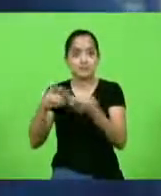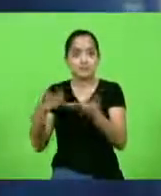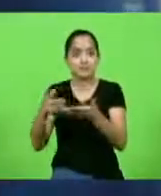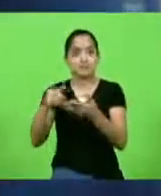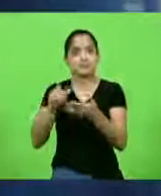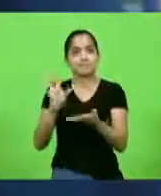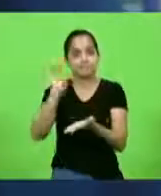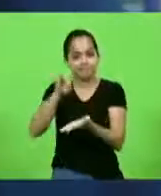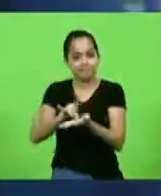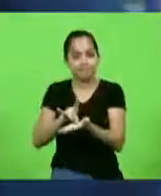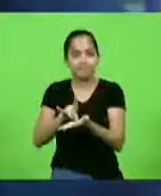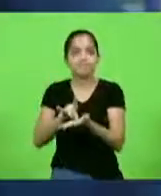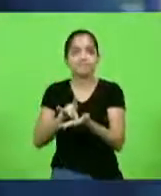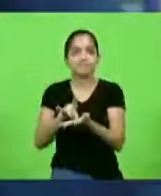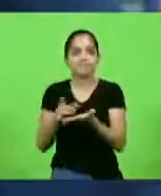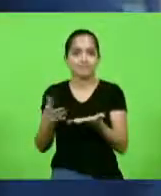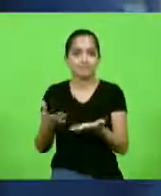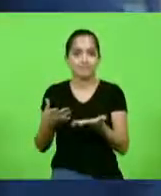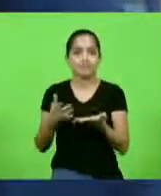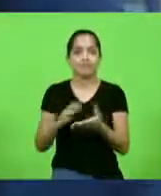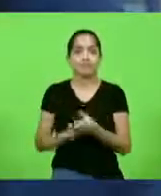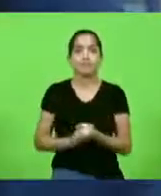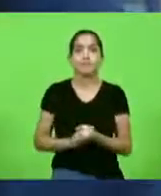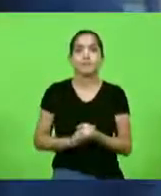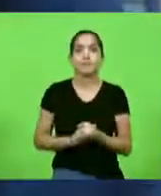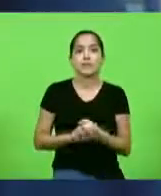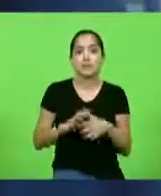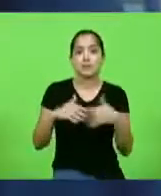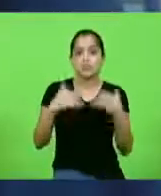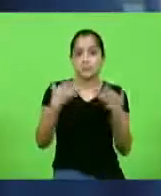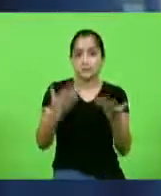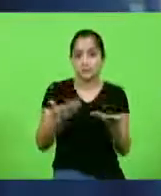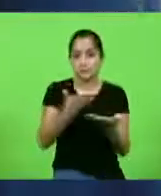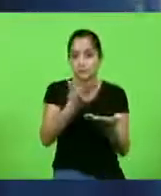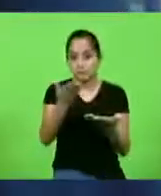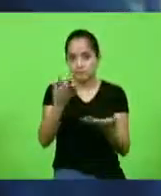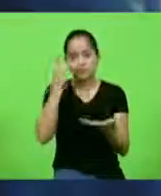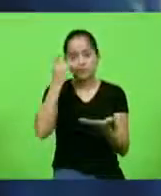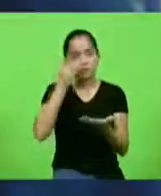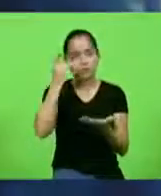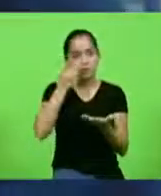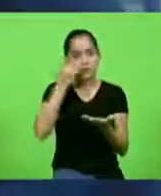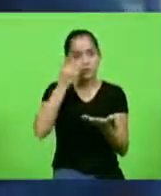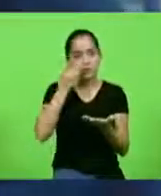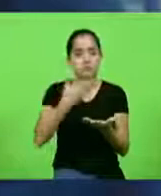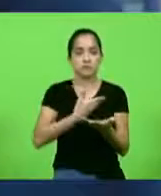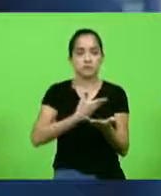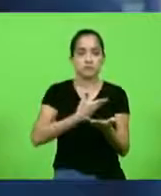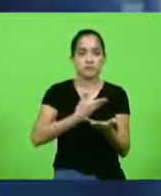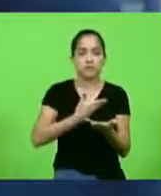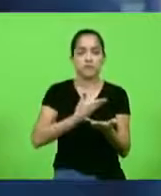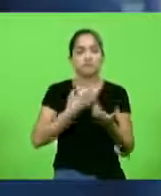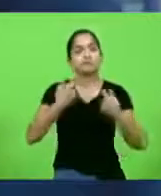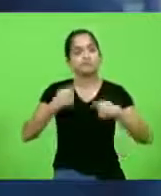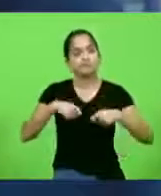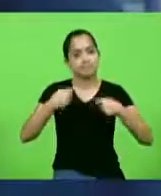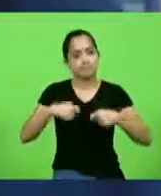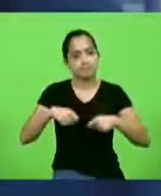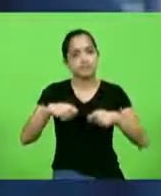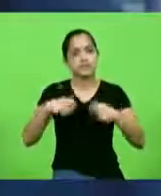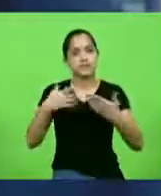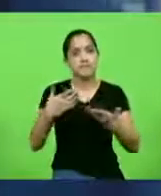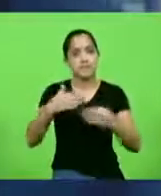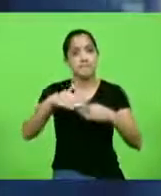acontecer. Precisamos estar muito ligados. Então, minhas amigas, meus colegas, meus amigos, nós precisamos usar